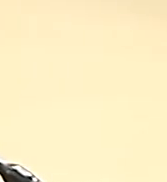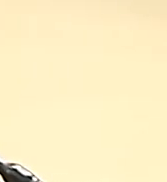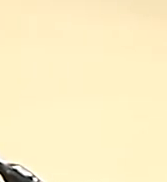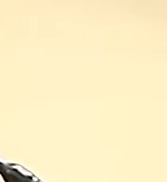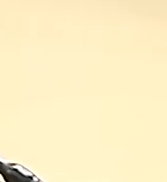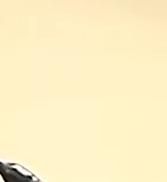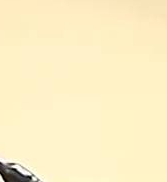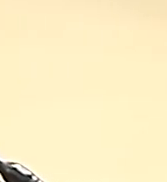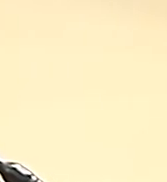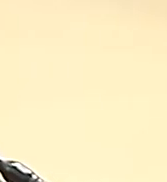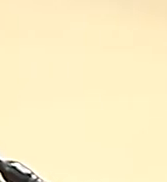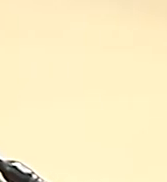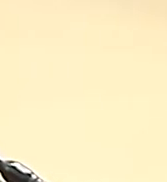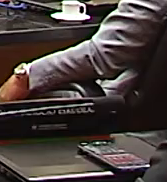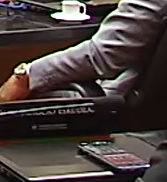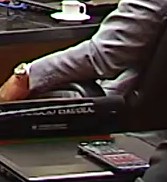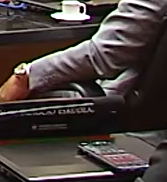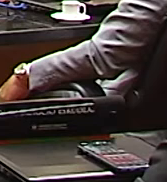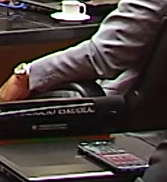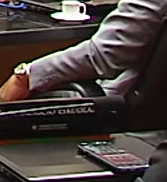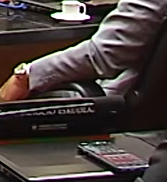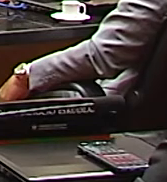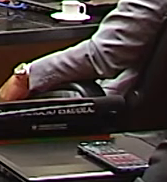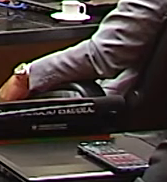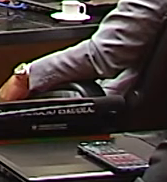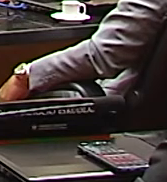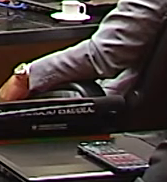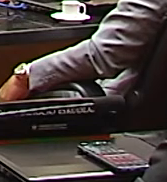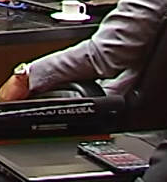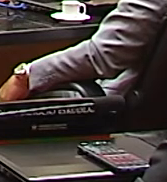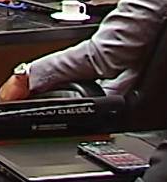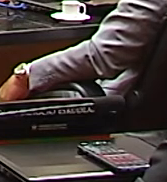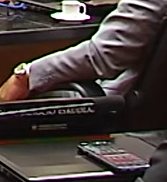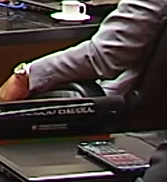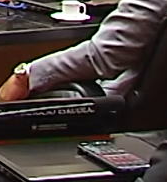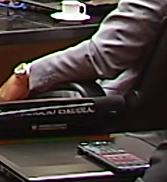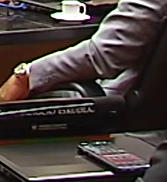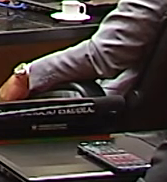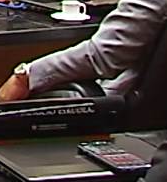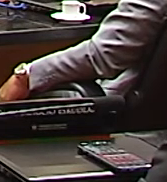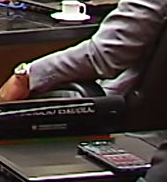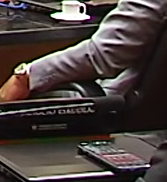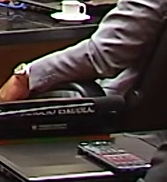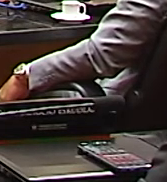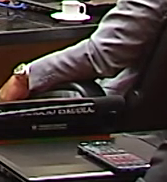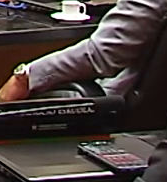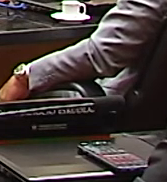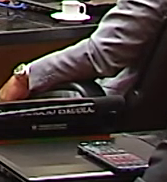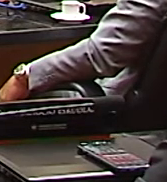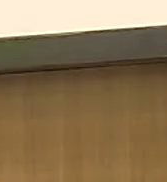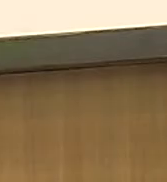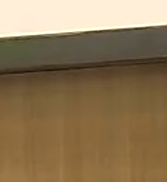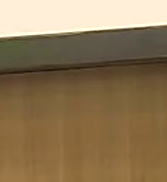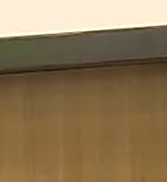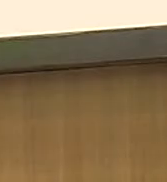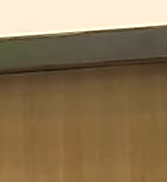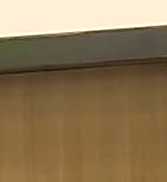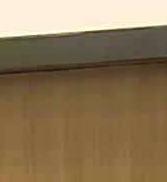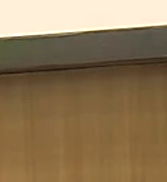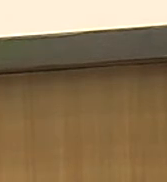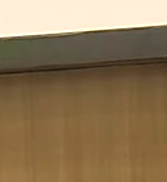começou a mensagem destacando que a pandemia de Covid-19 e os eventos climáticos extremos que